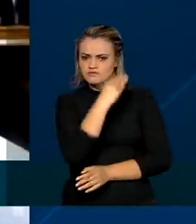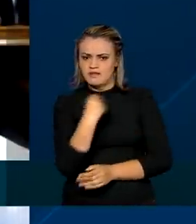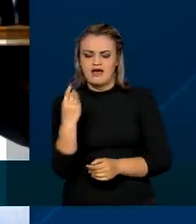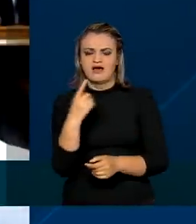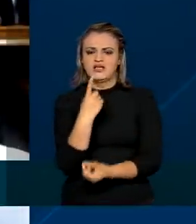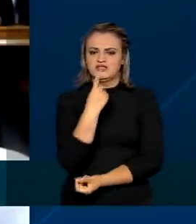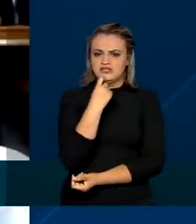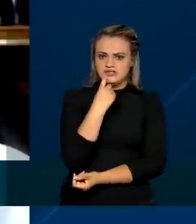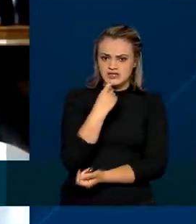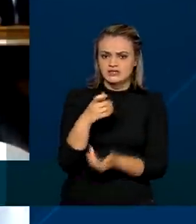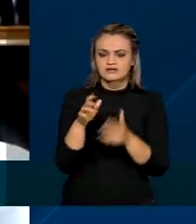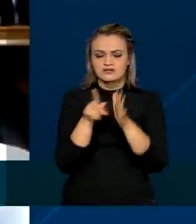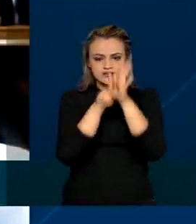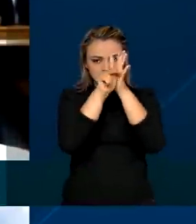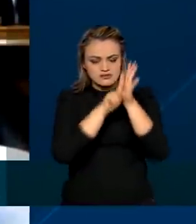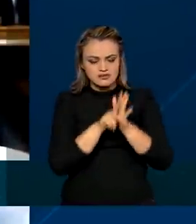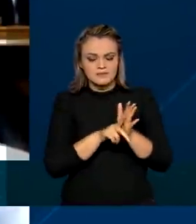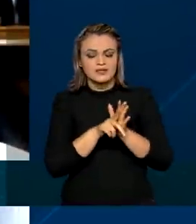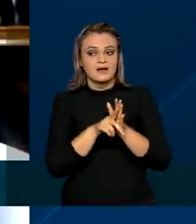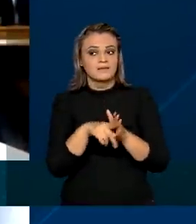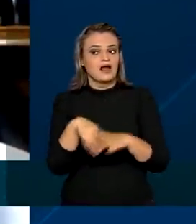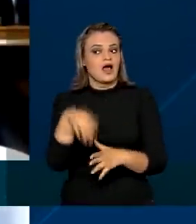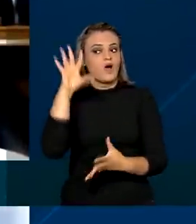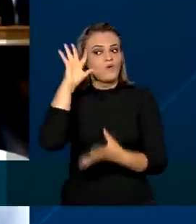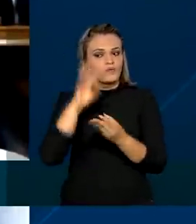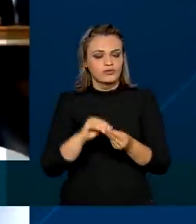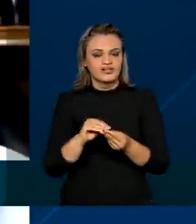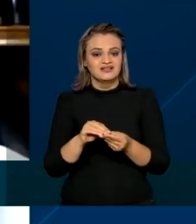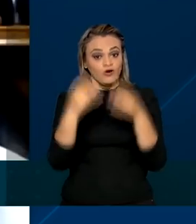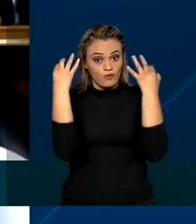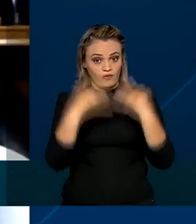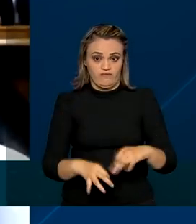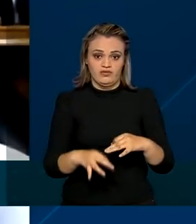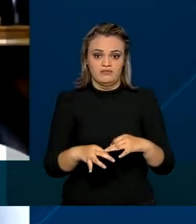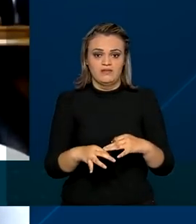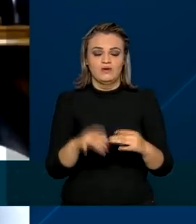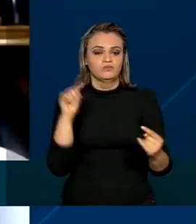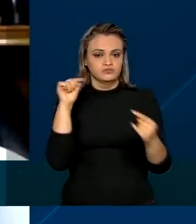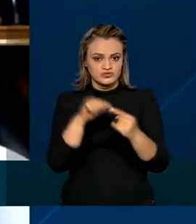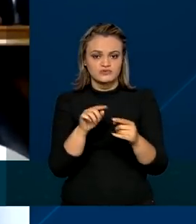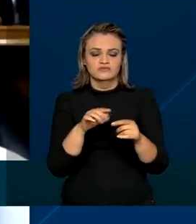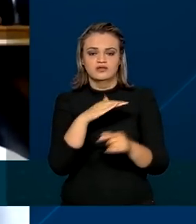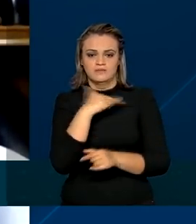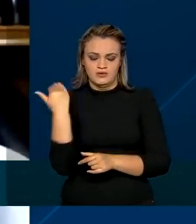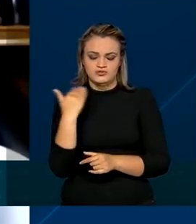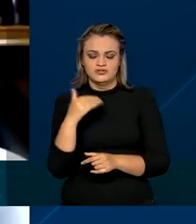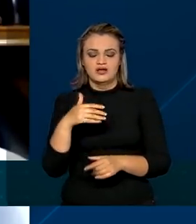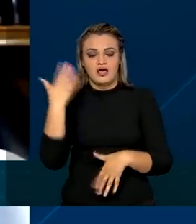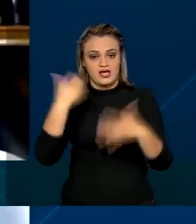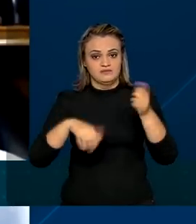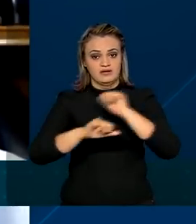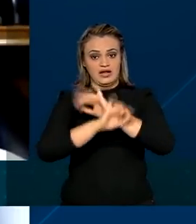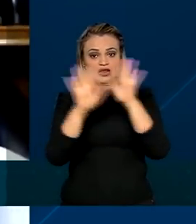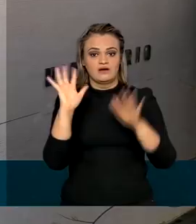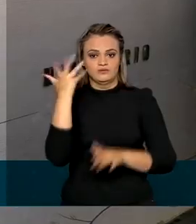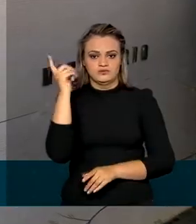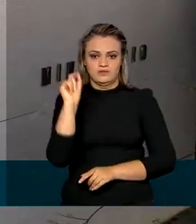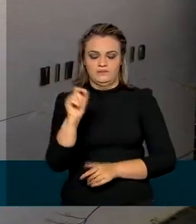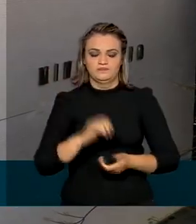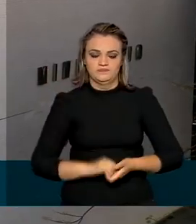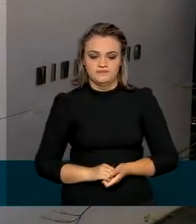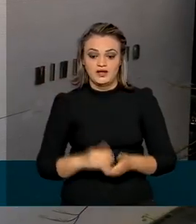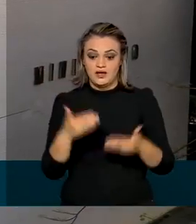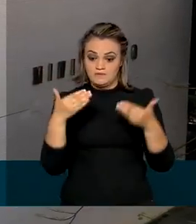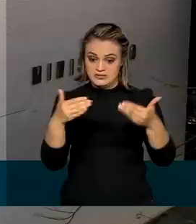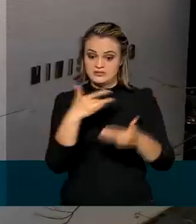sangue, etc., para que a gente chegue a uma conclusão e esclareça absolutamente a todos o que aconteceu. O